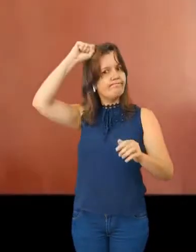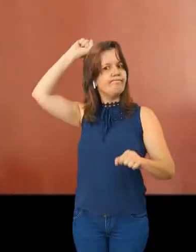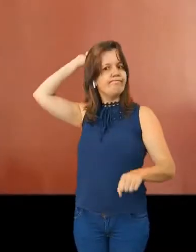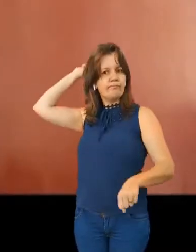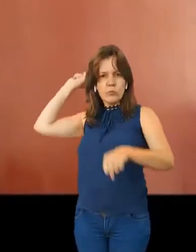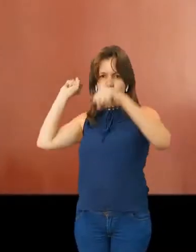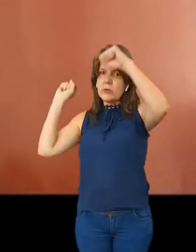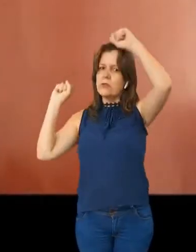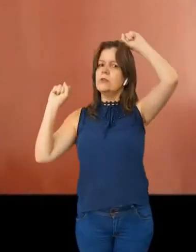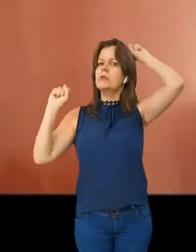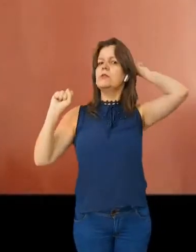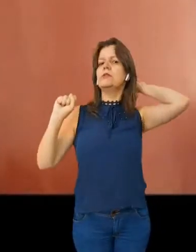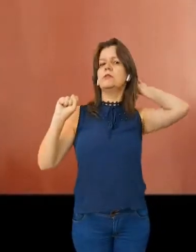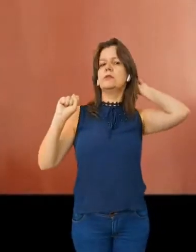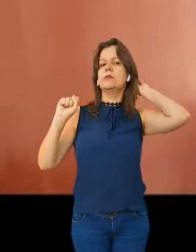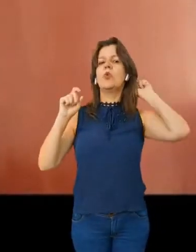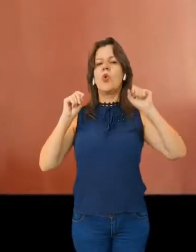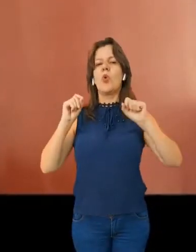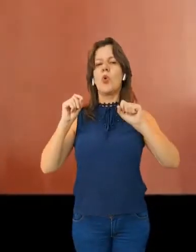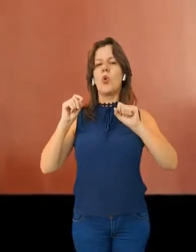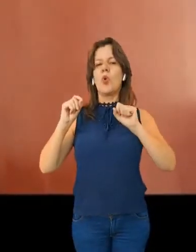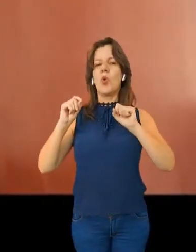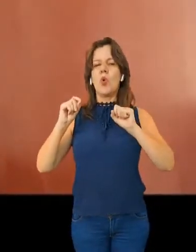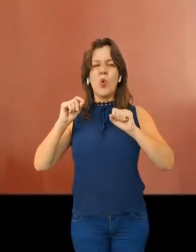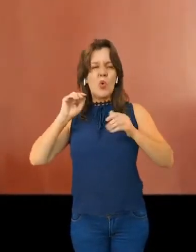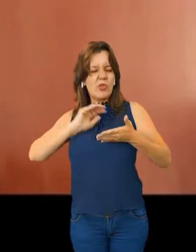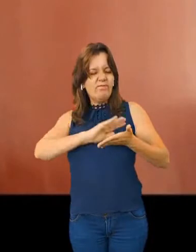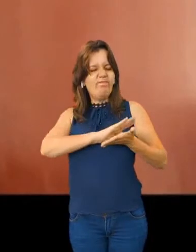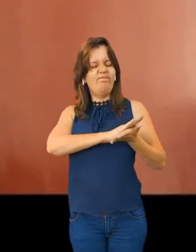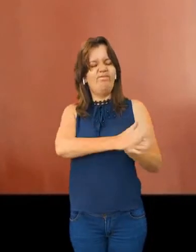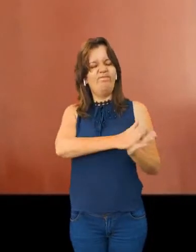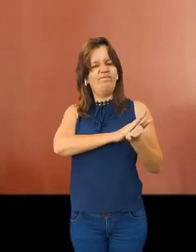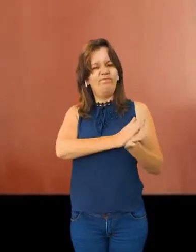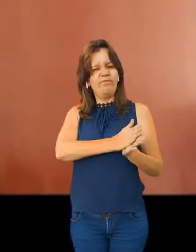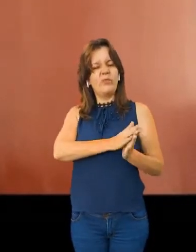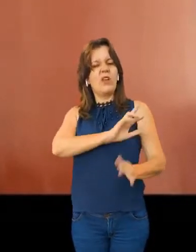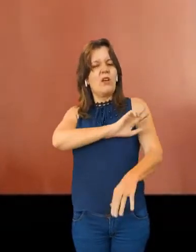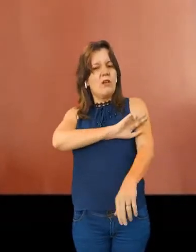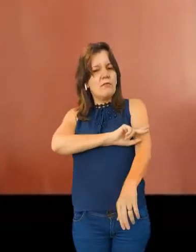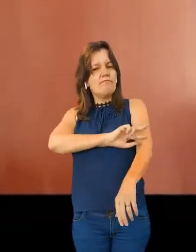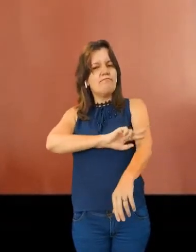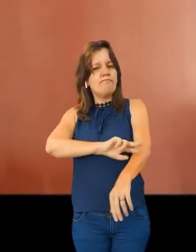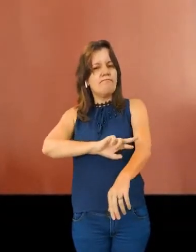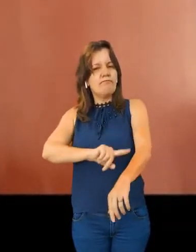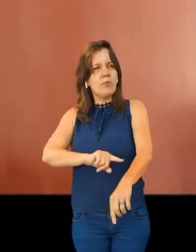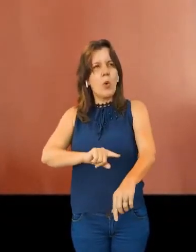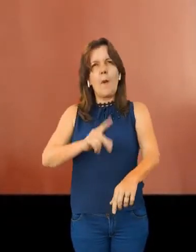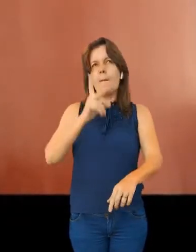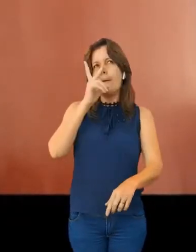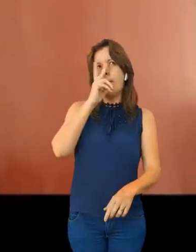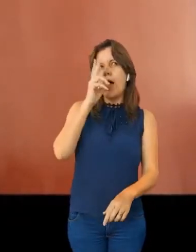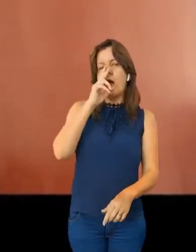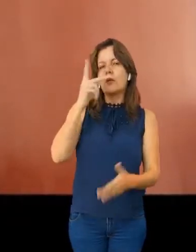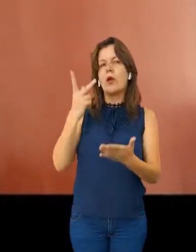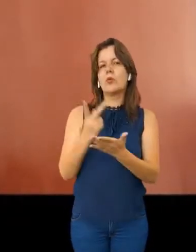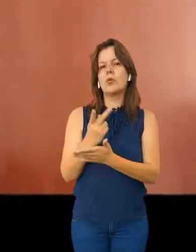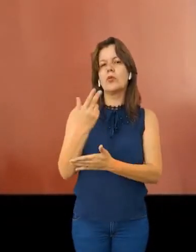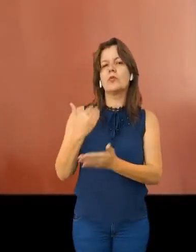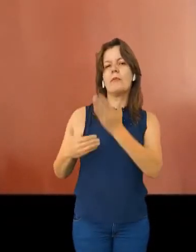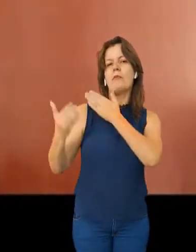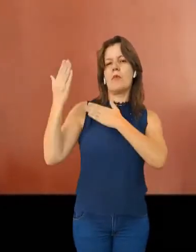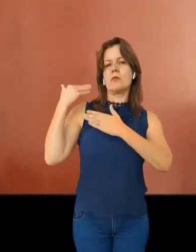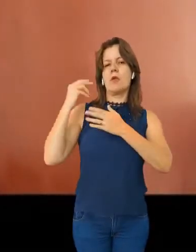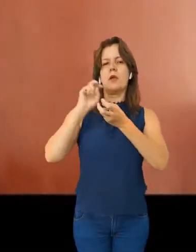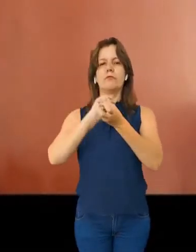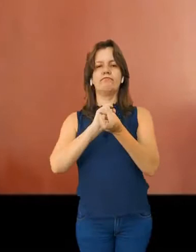Então é um tipo de percepção baseada na discriminação racial, similar àquela que acontecia